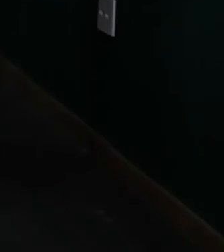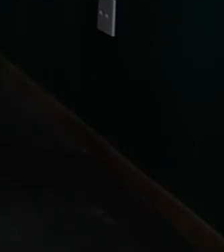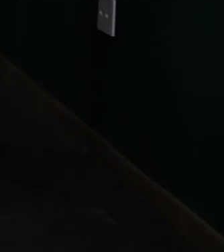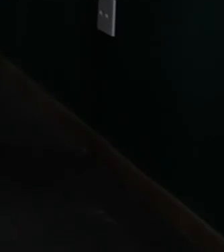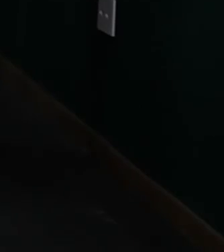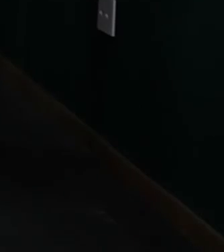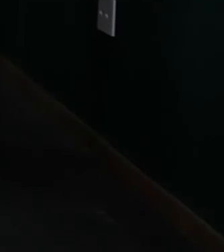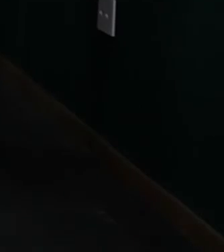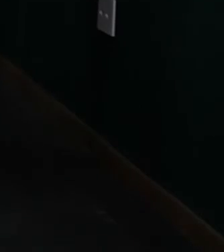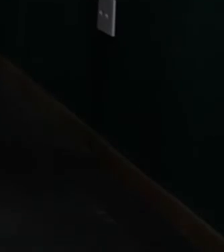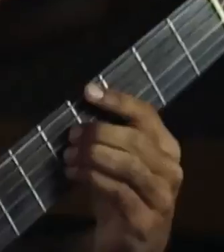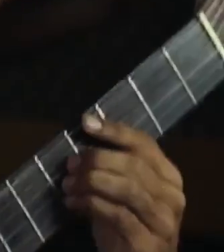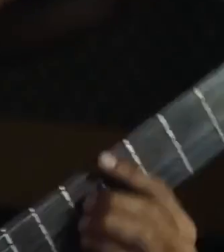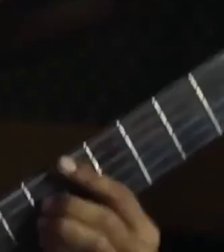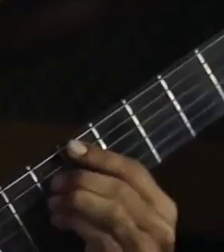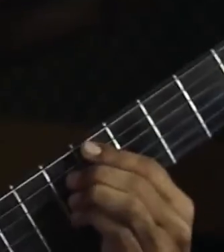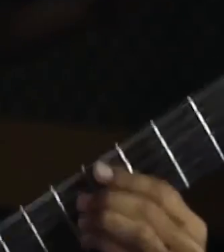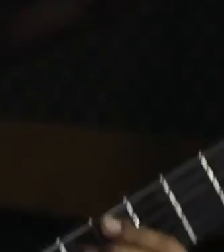music